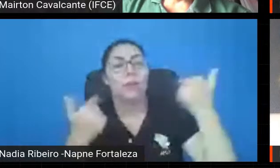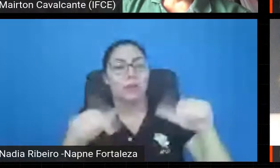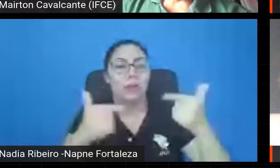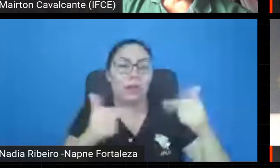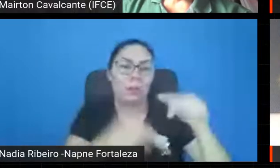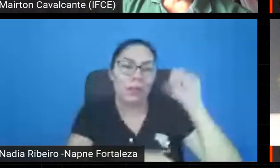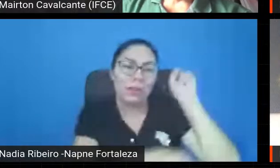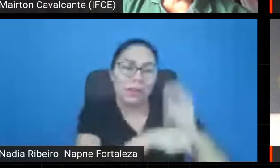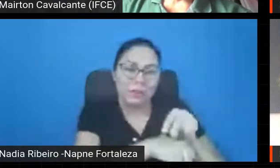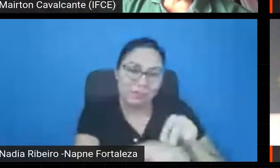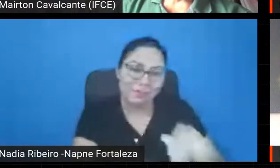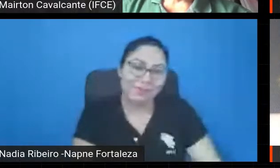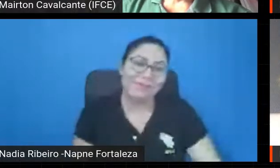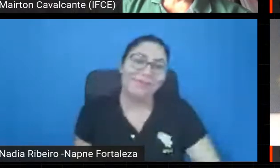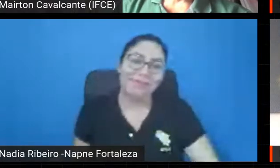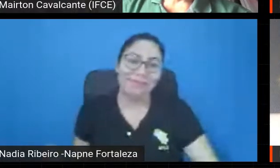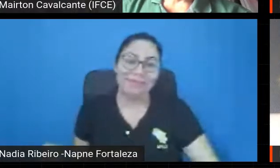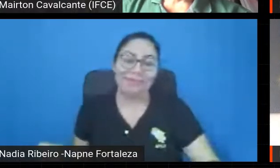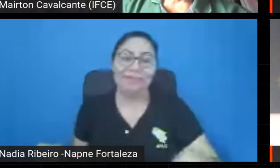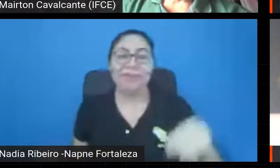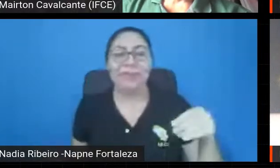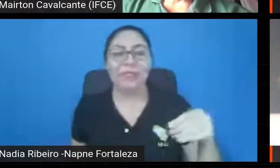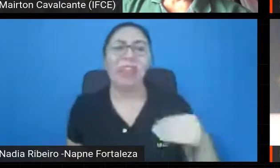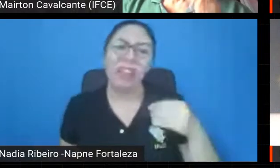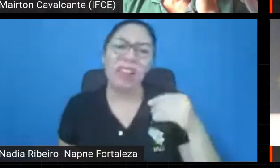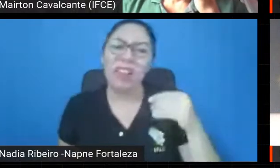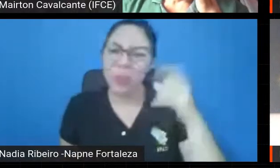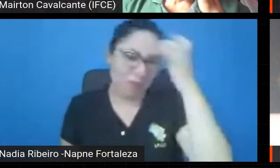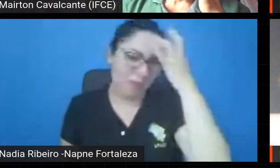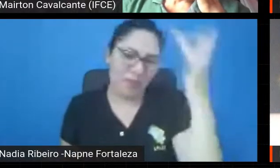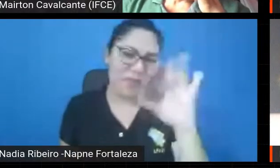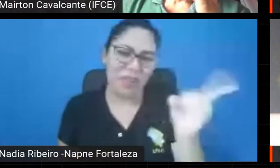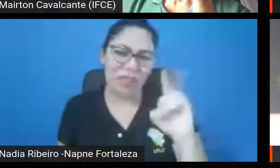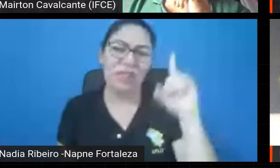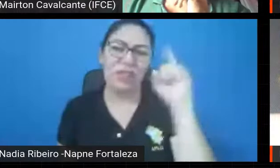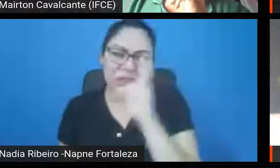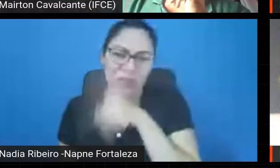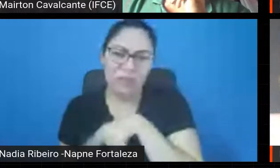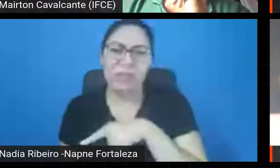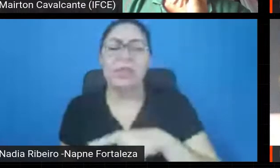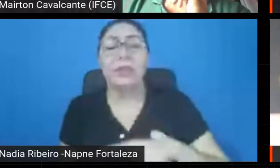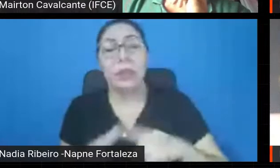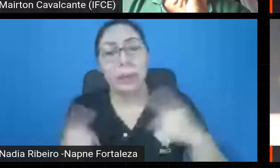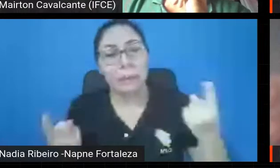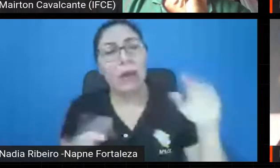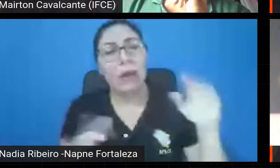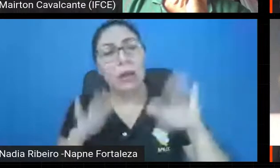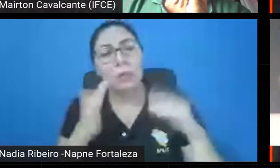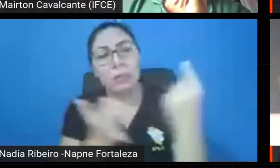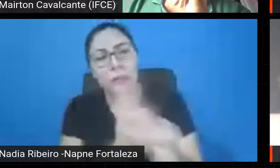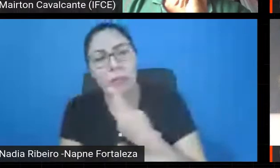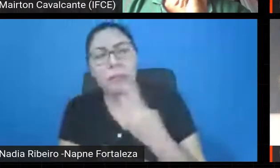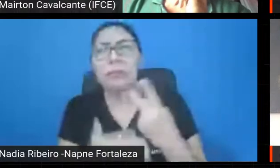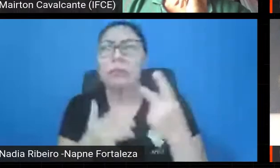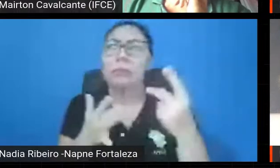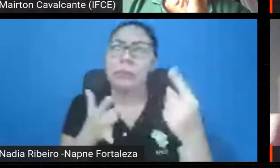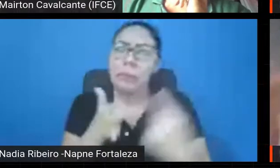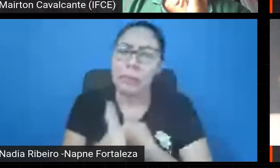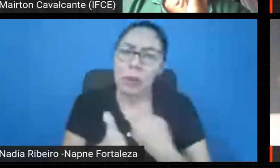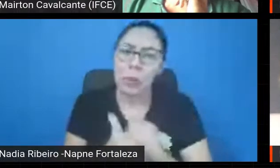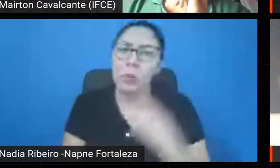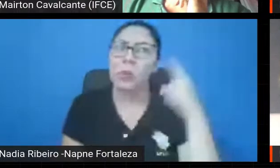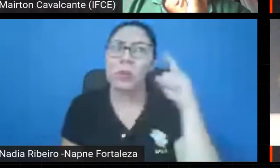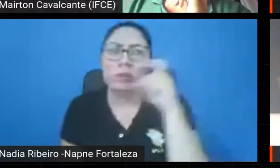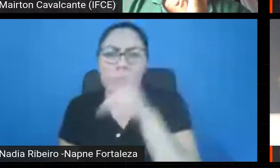lugar para trabalhar. Difícil? É difícil. Mas muita gente pergunta assim, ah, mas no cenário atual, que é tão difícil,